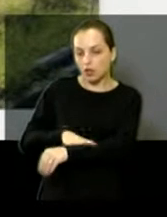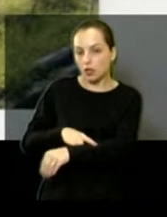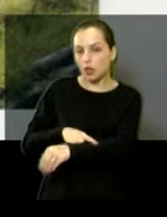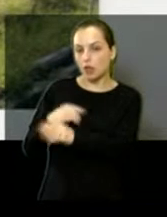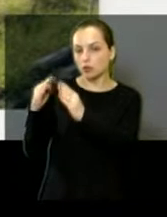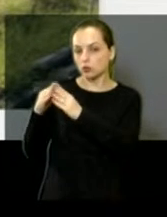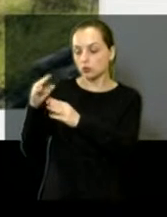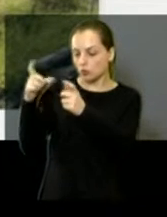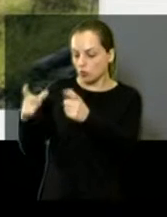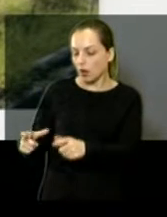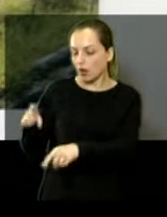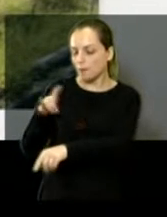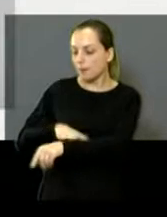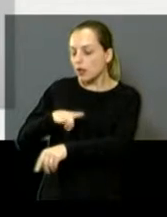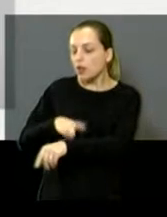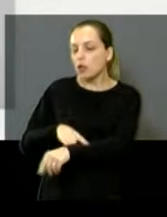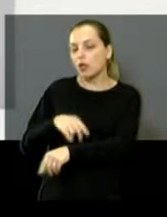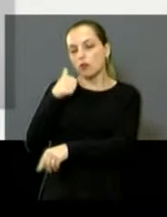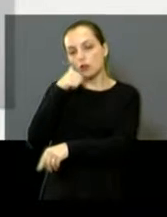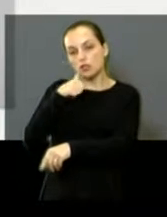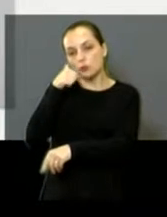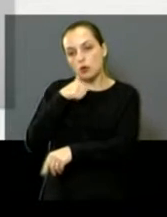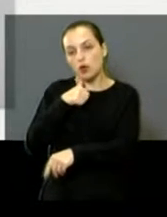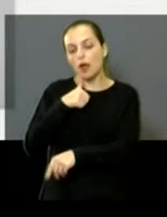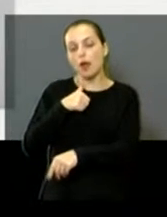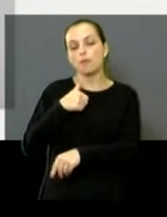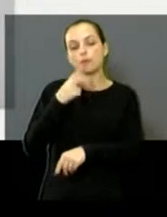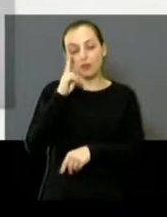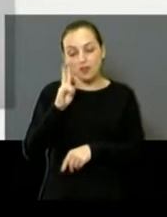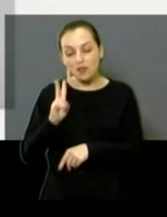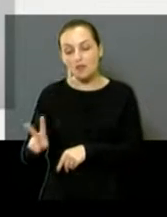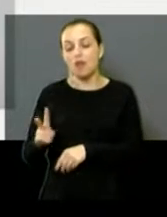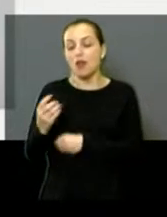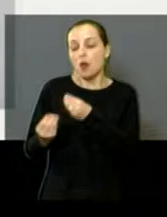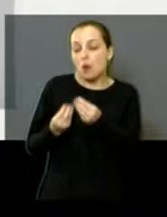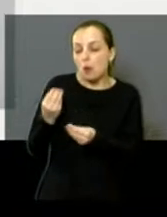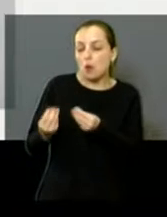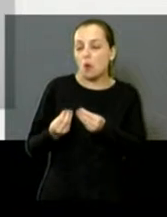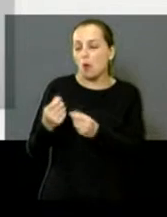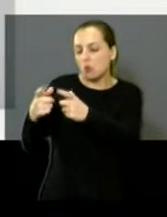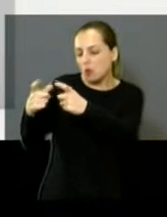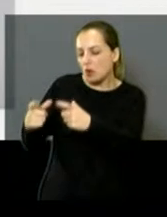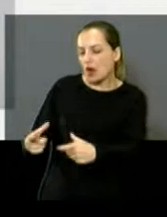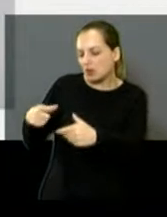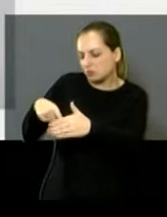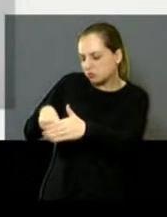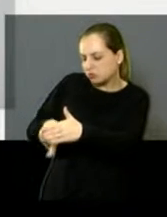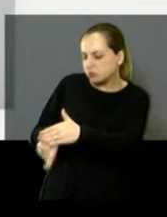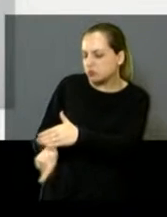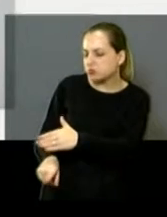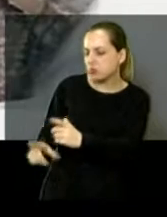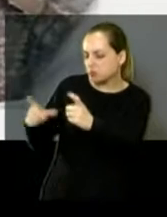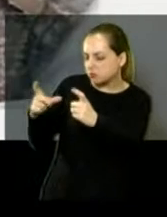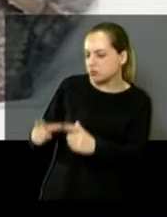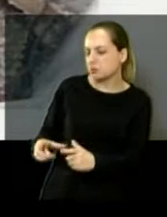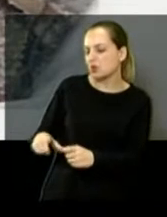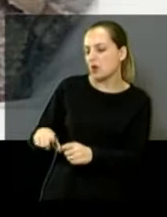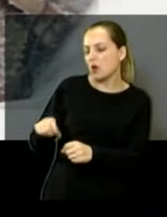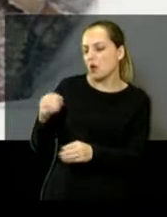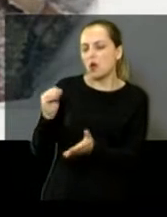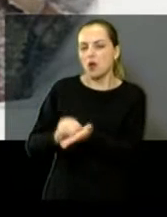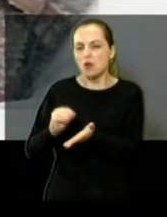banheiro feminino, eu gostaria que vocês vissem a erosão que está, um buraco tremendo. Banheiro sem maçaneta.